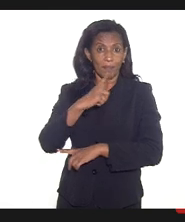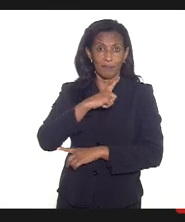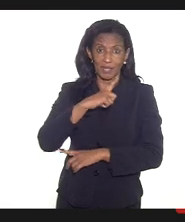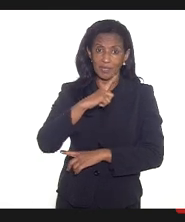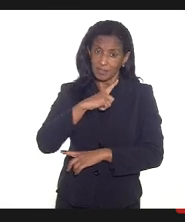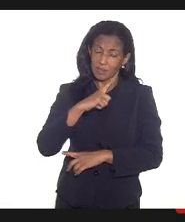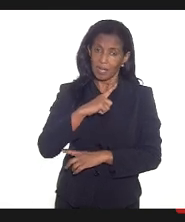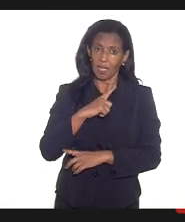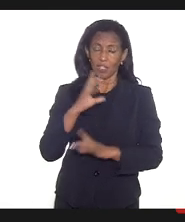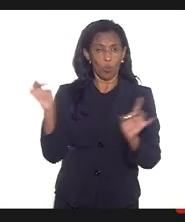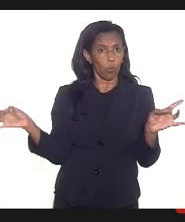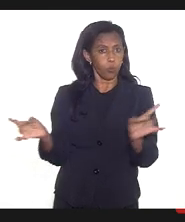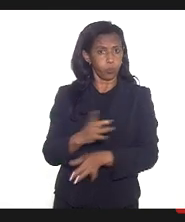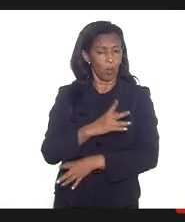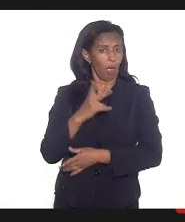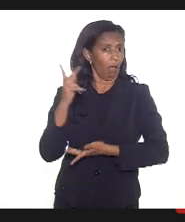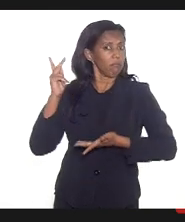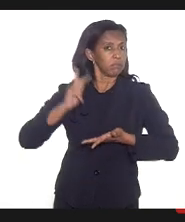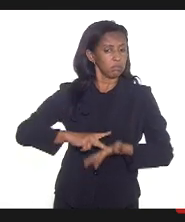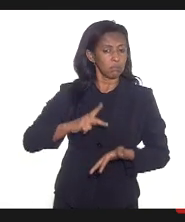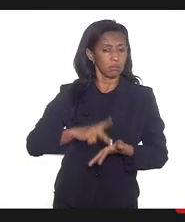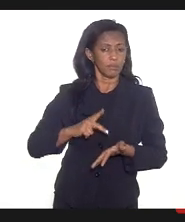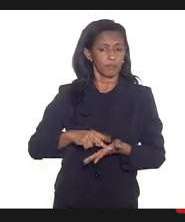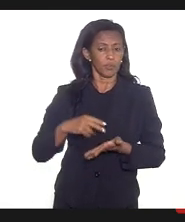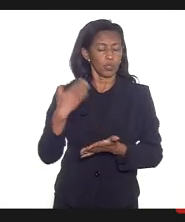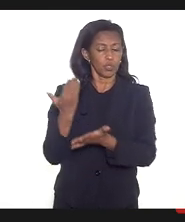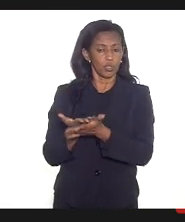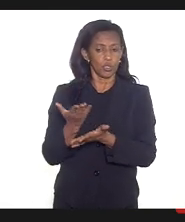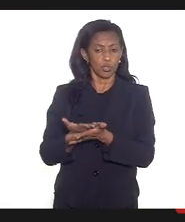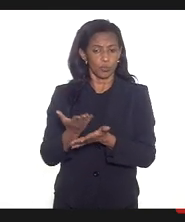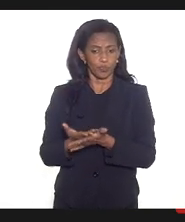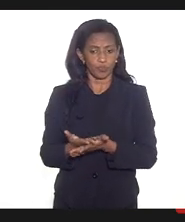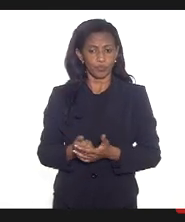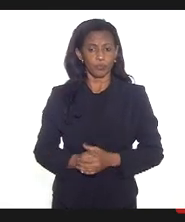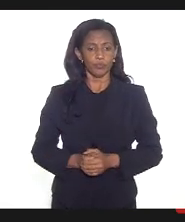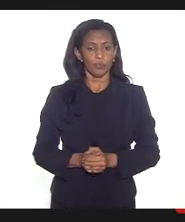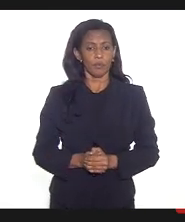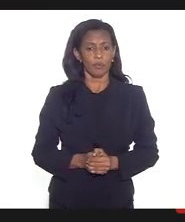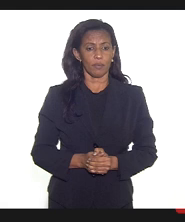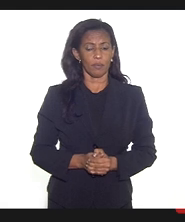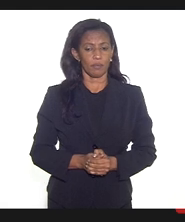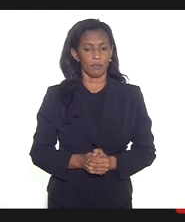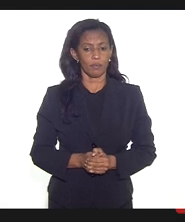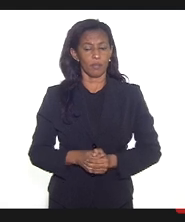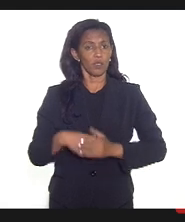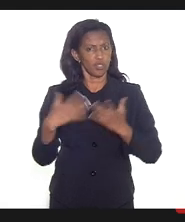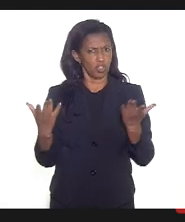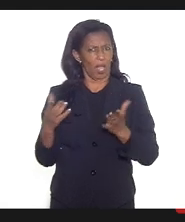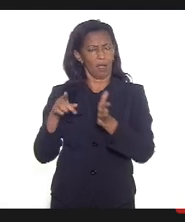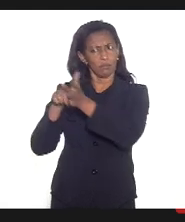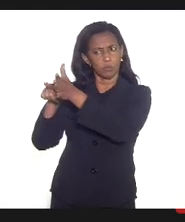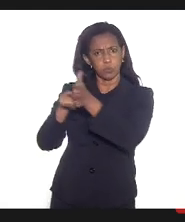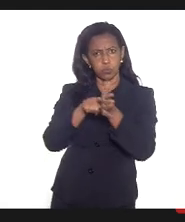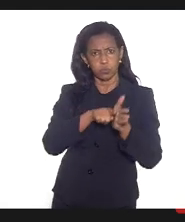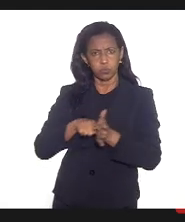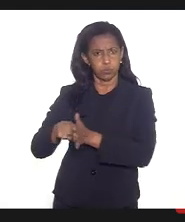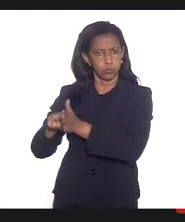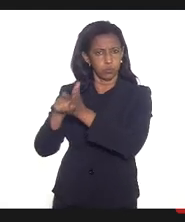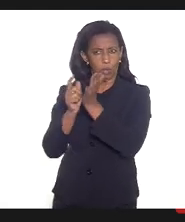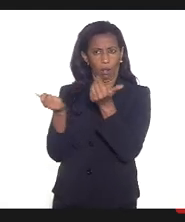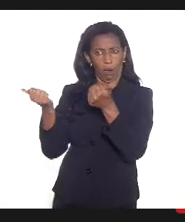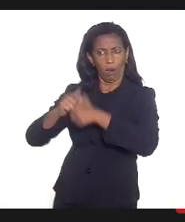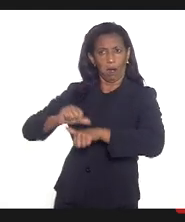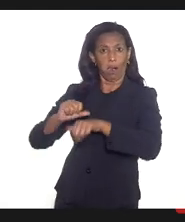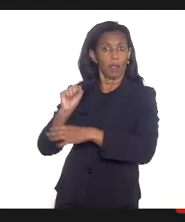evidência suficiente e evidência de estudos pré-clínicos e de estudos preliminares de